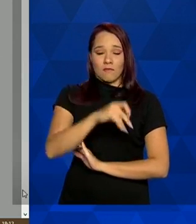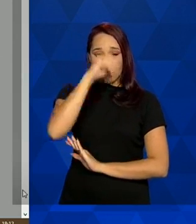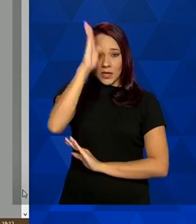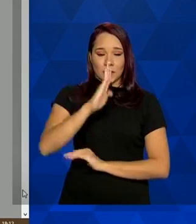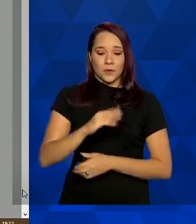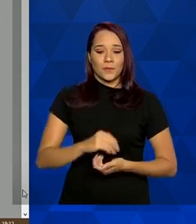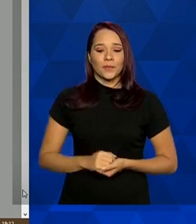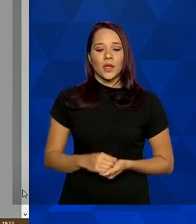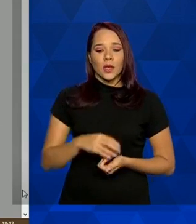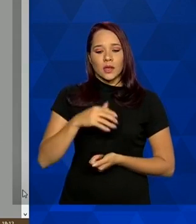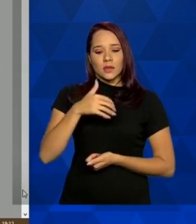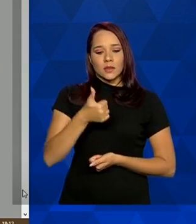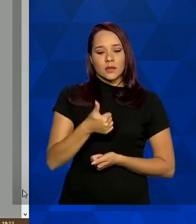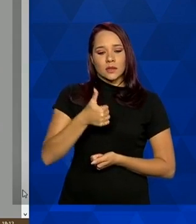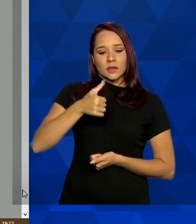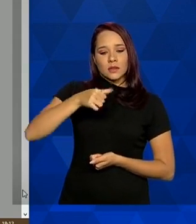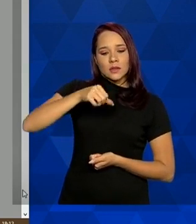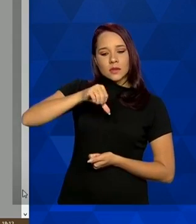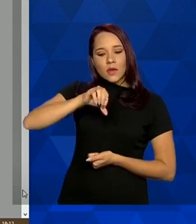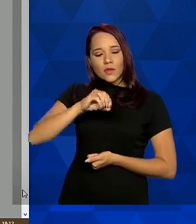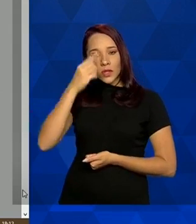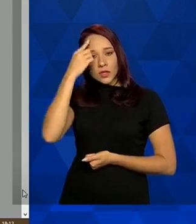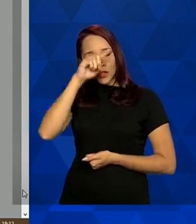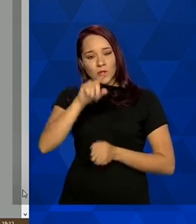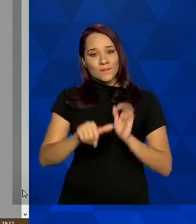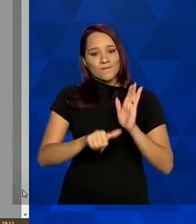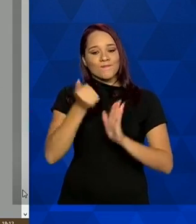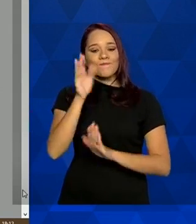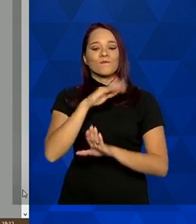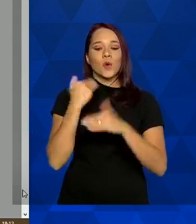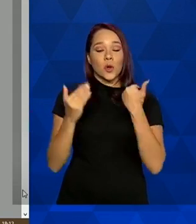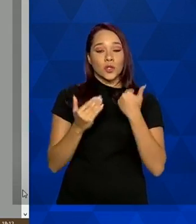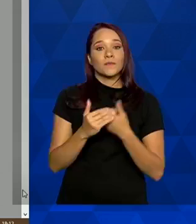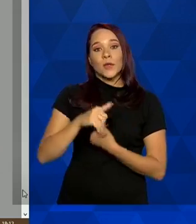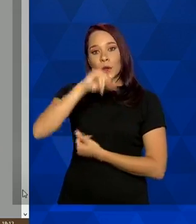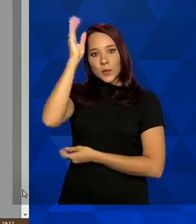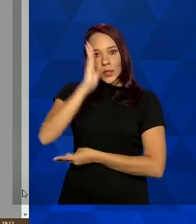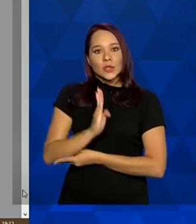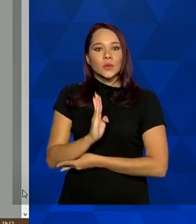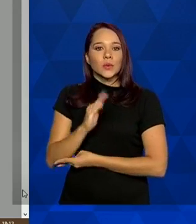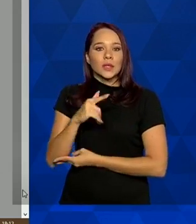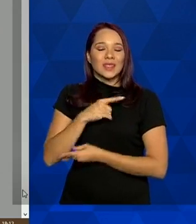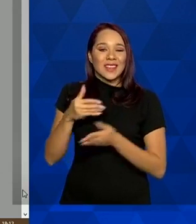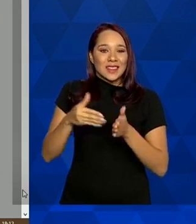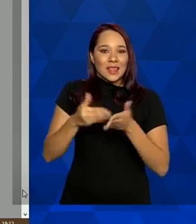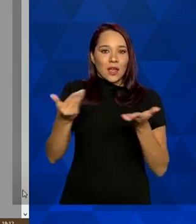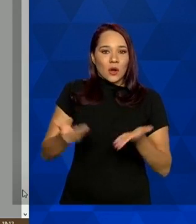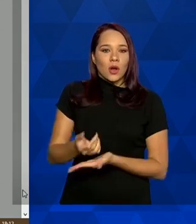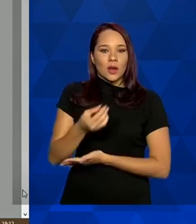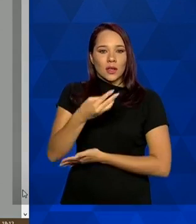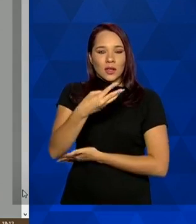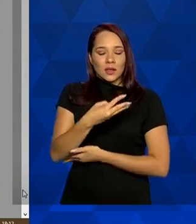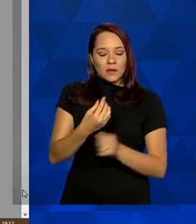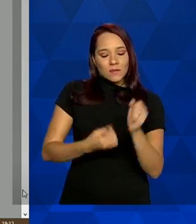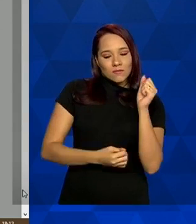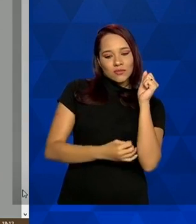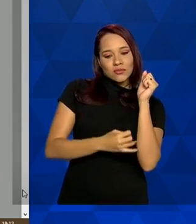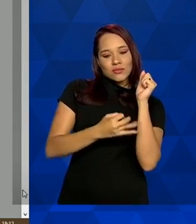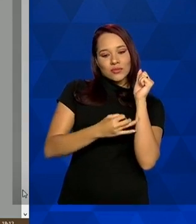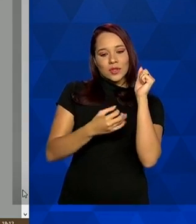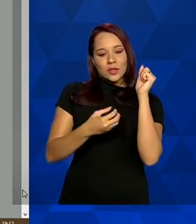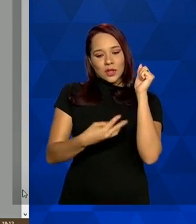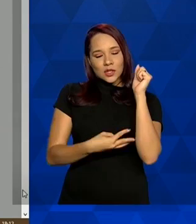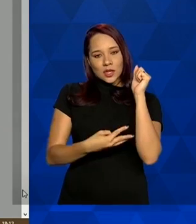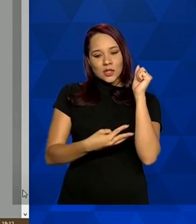no 79º dia após a confirmação do primeiro óbito. O Brasil, ela tem, até o momento, a 34ª maior taxa de